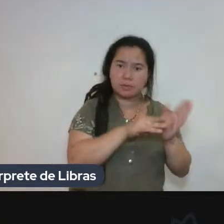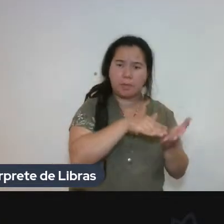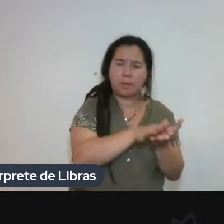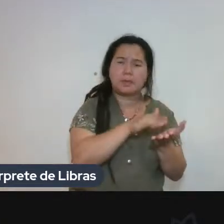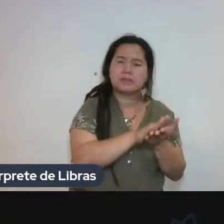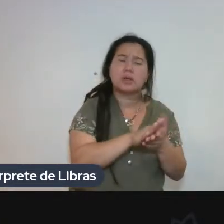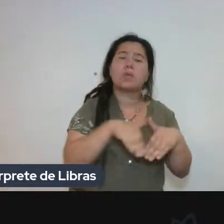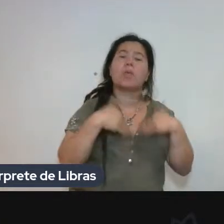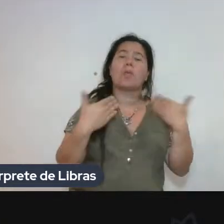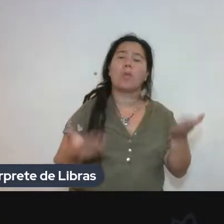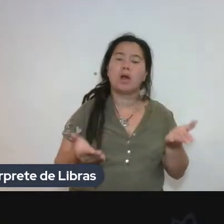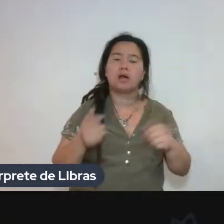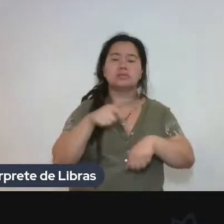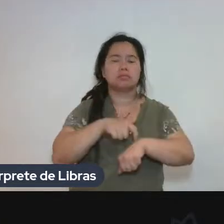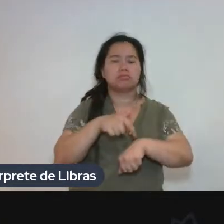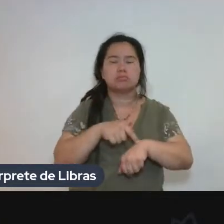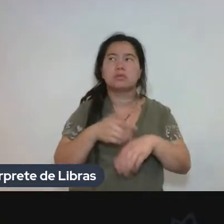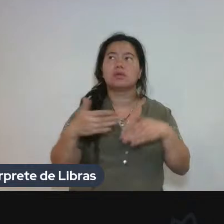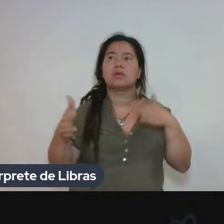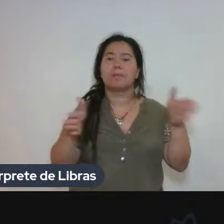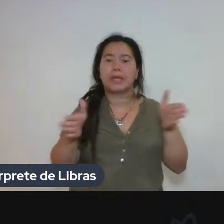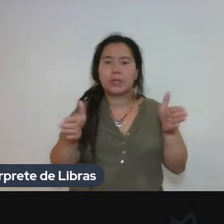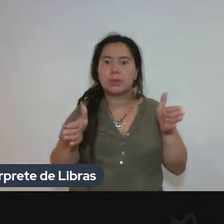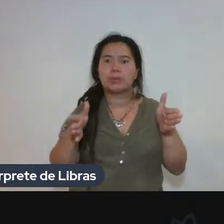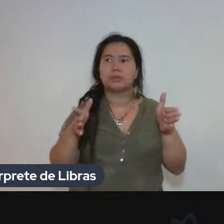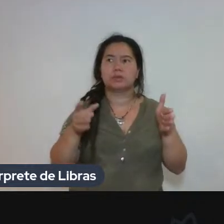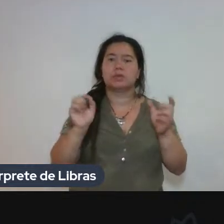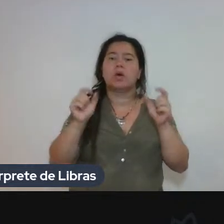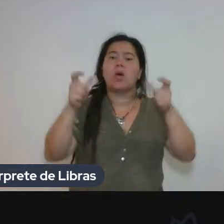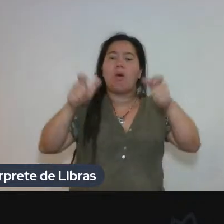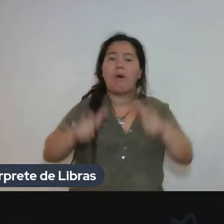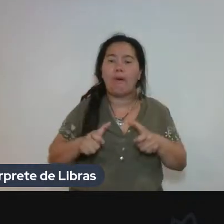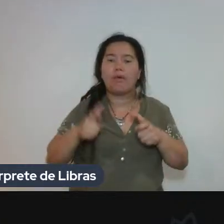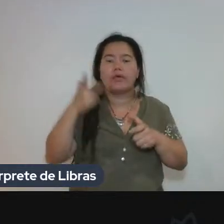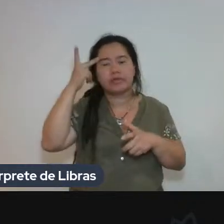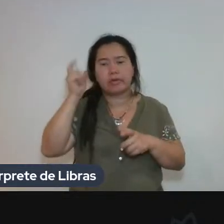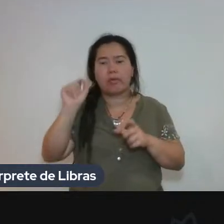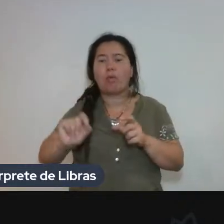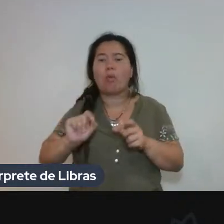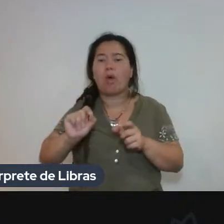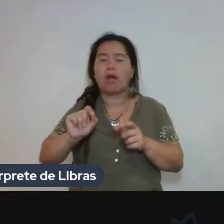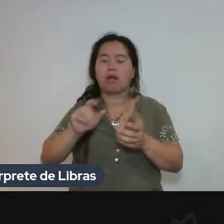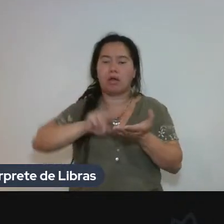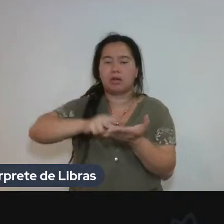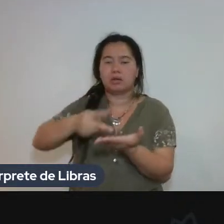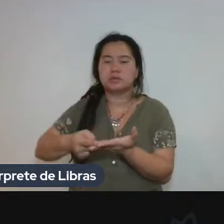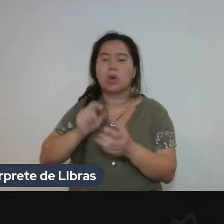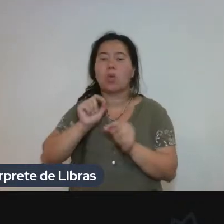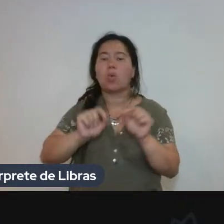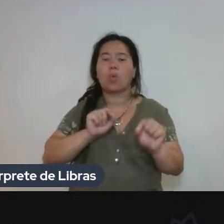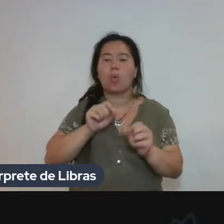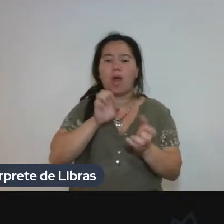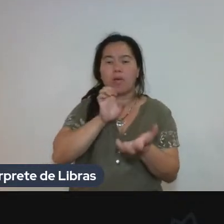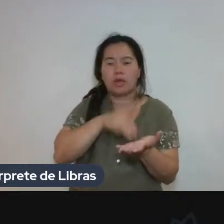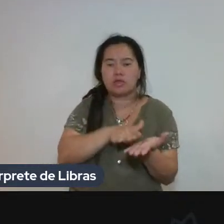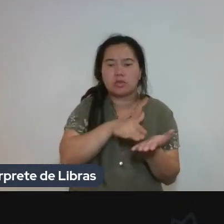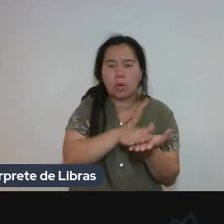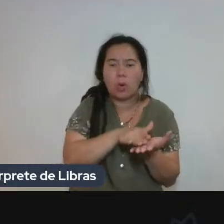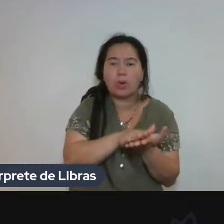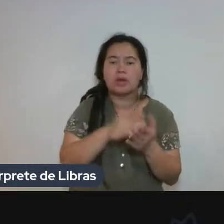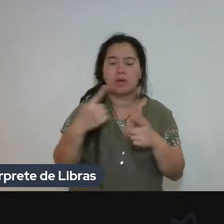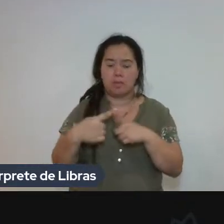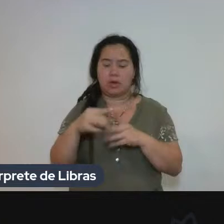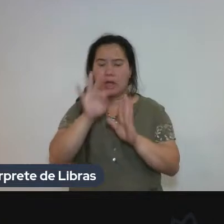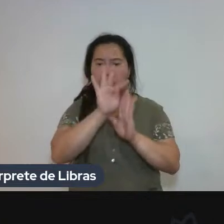país, quem traduziu, quem publicou, por que determinado texto está fora de um conjunto, de uma obra completa, por que esse determinado texto